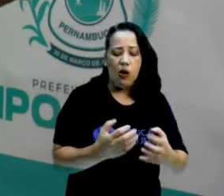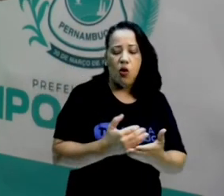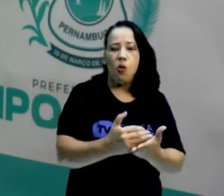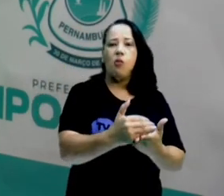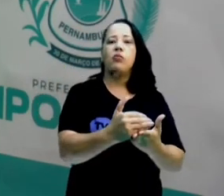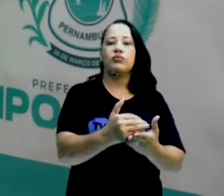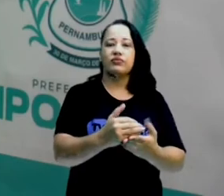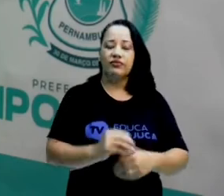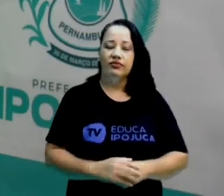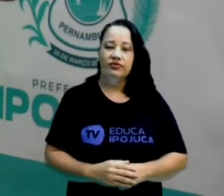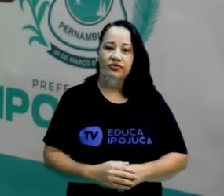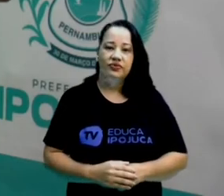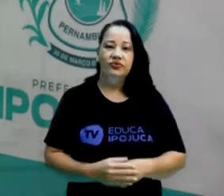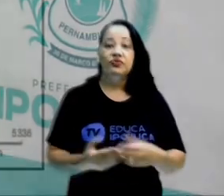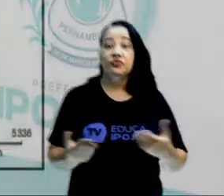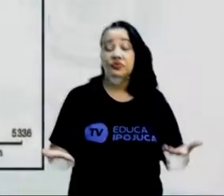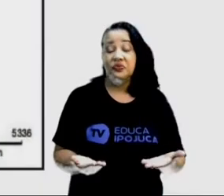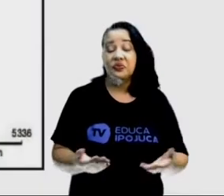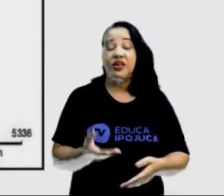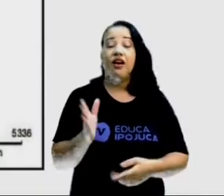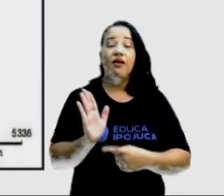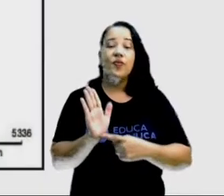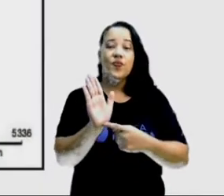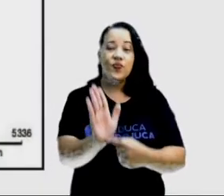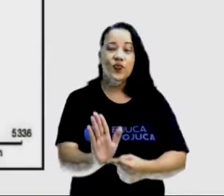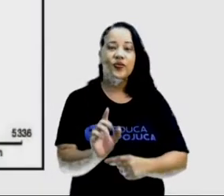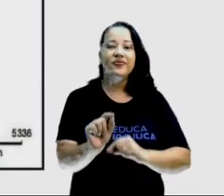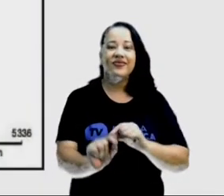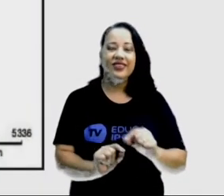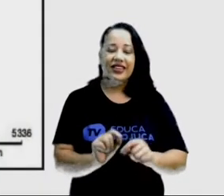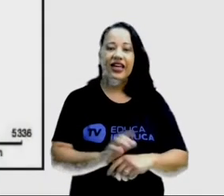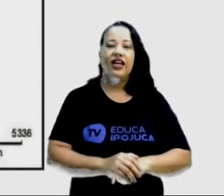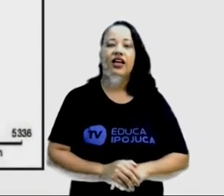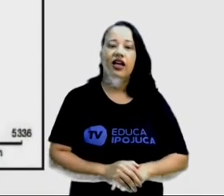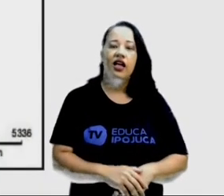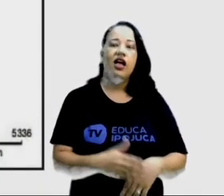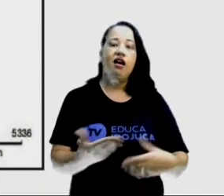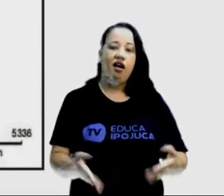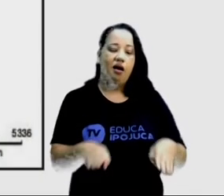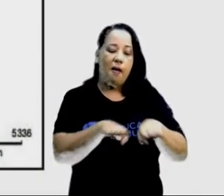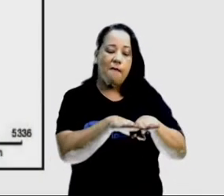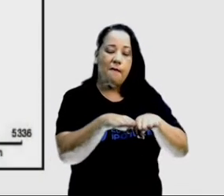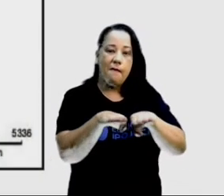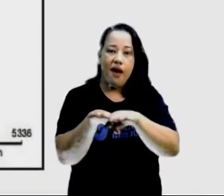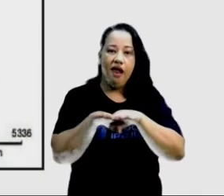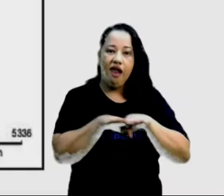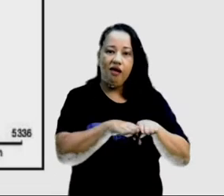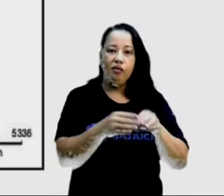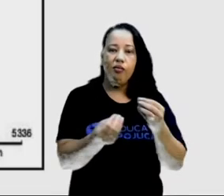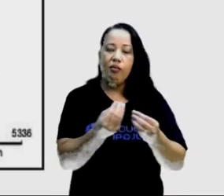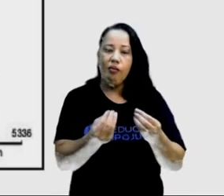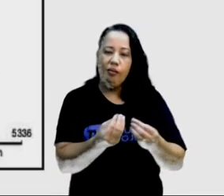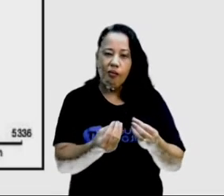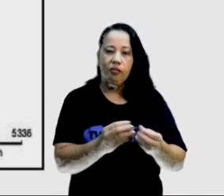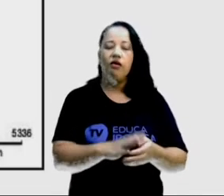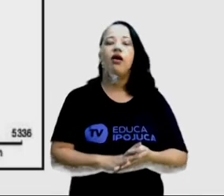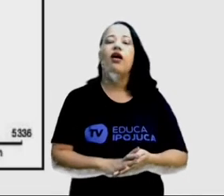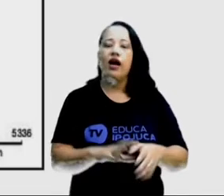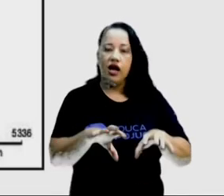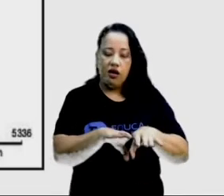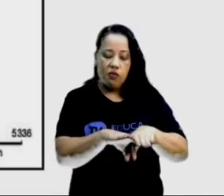certo? Aqui a gente está mostrando como são as placas tectônicas na Terra.